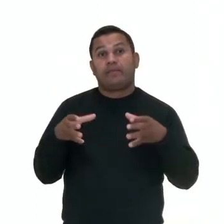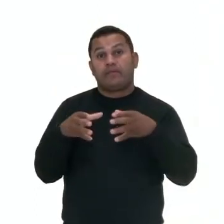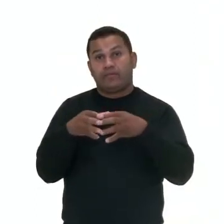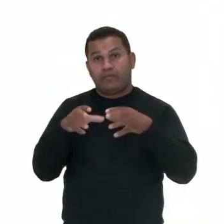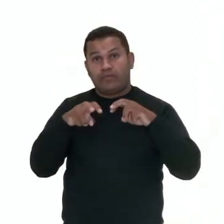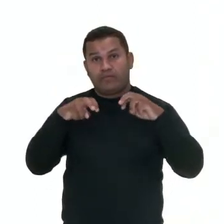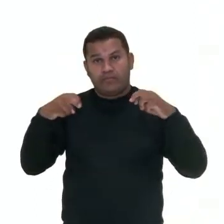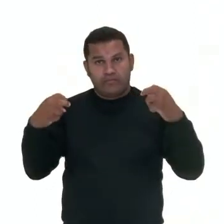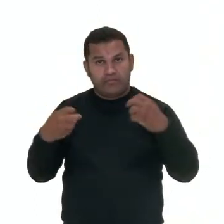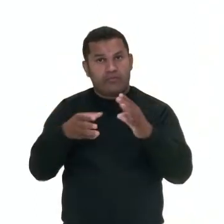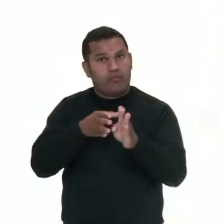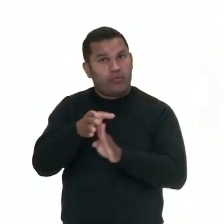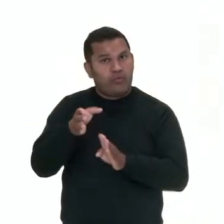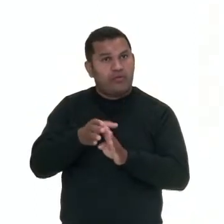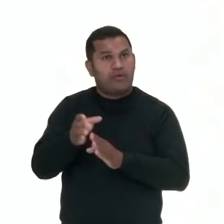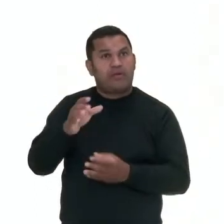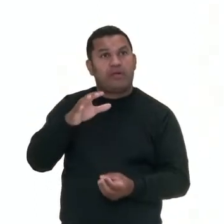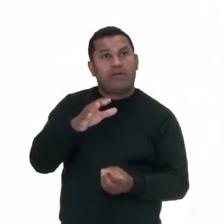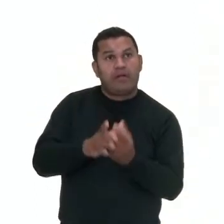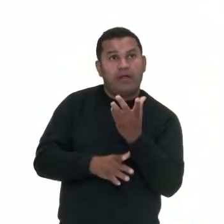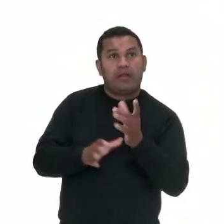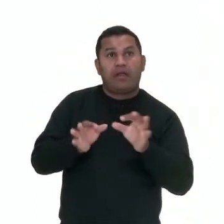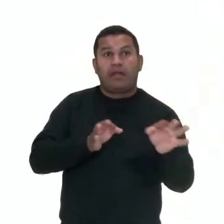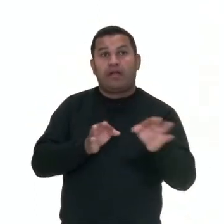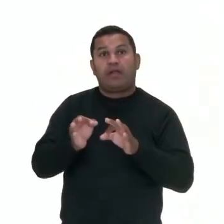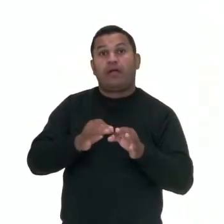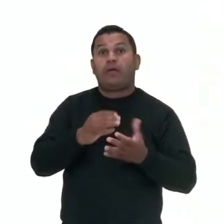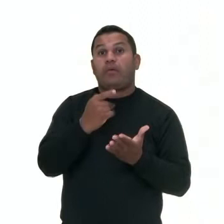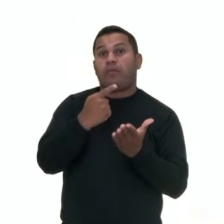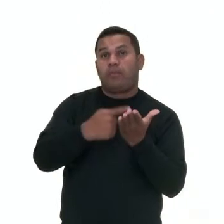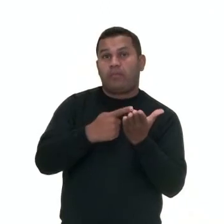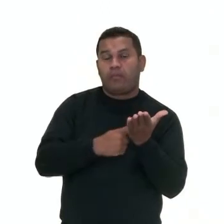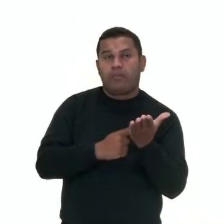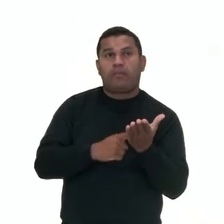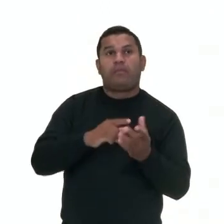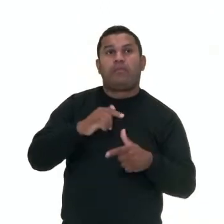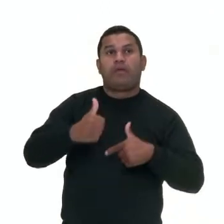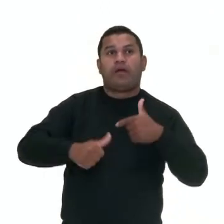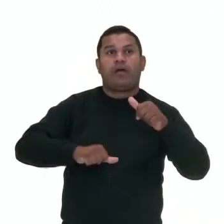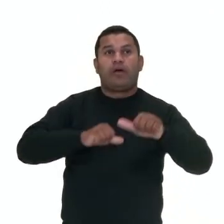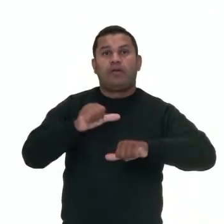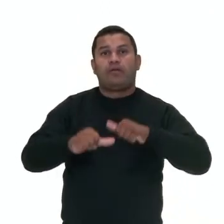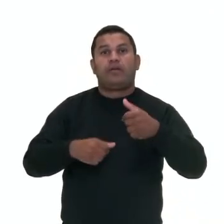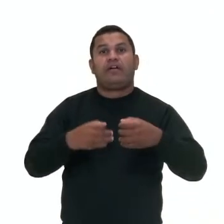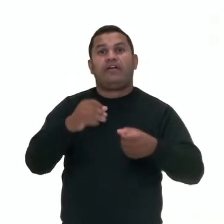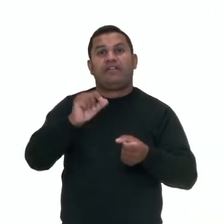e os estratégicos. Dez cidadãos eleitos por ano, que é responsável por aprovar os projetos de lei.